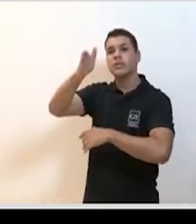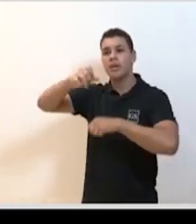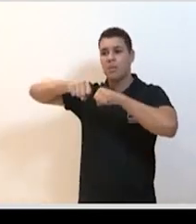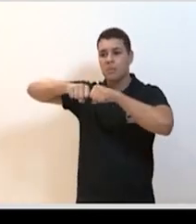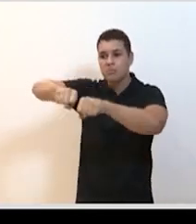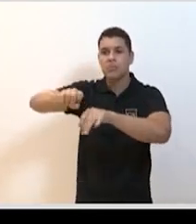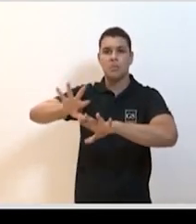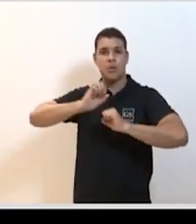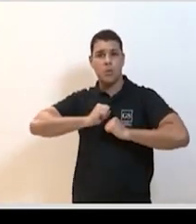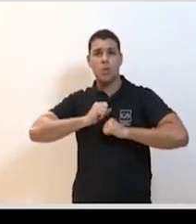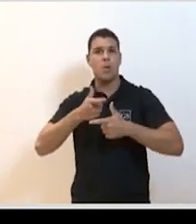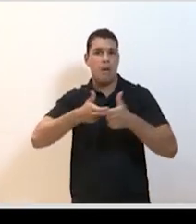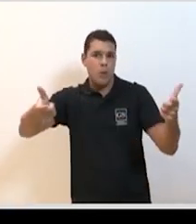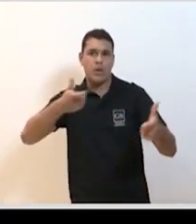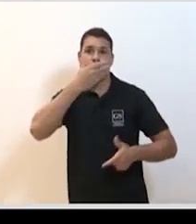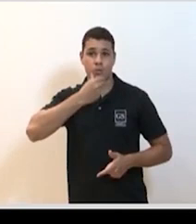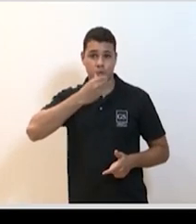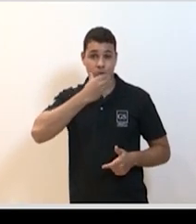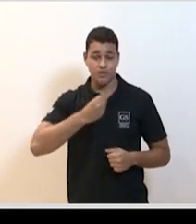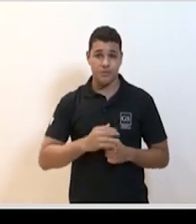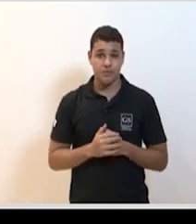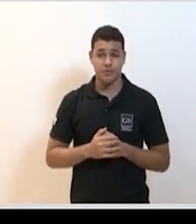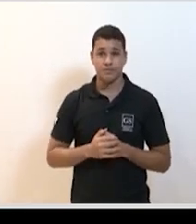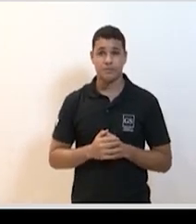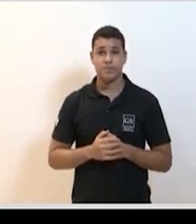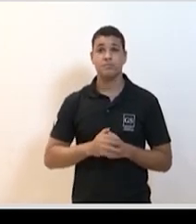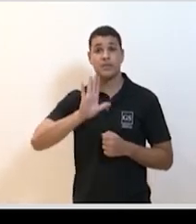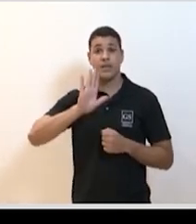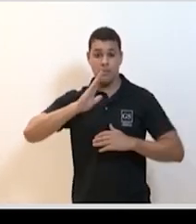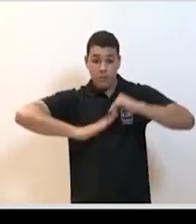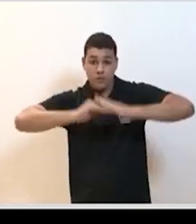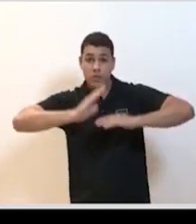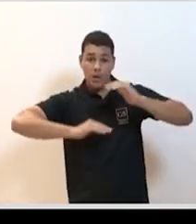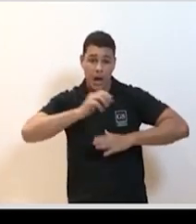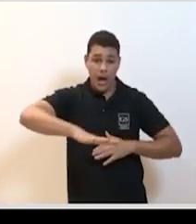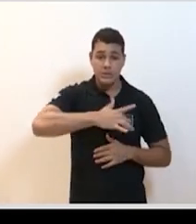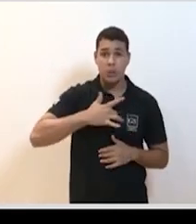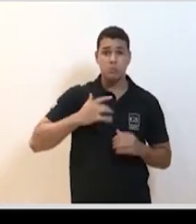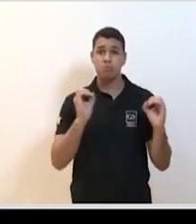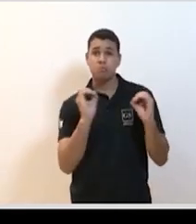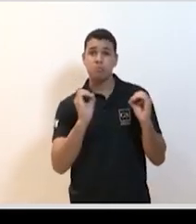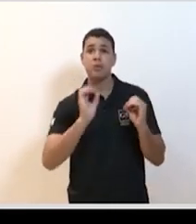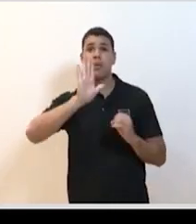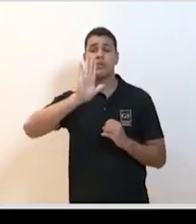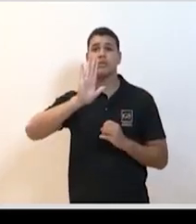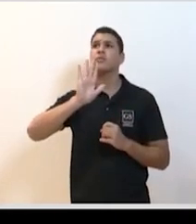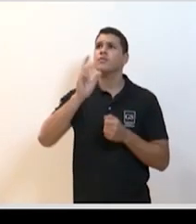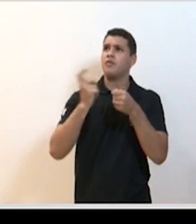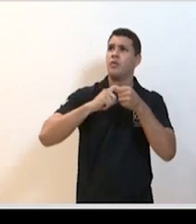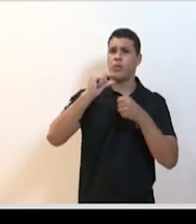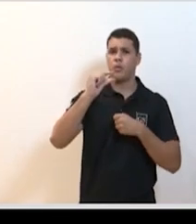a predominância do sexo masculino, pode passar ao próximo, e nada de profissional de saúde. com o passar do tempo, pode passar, desculpa, volta.